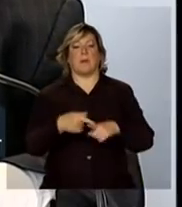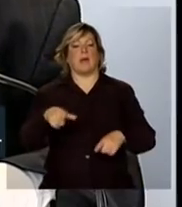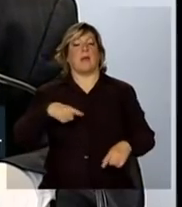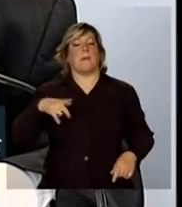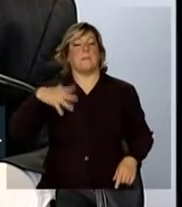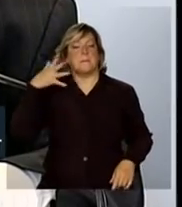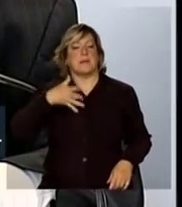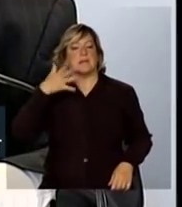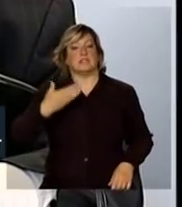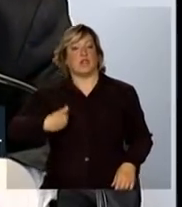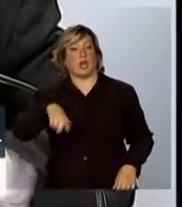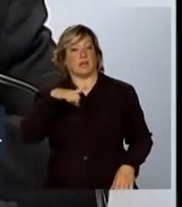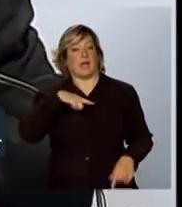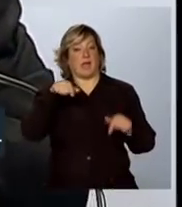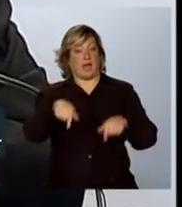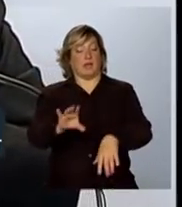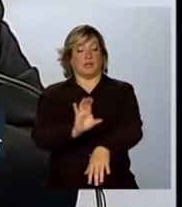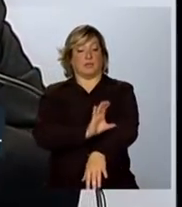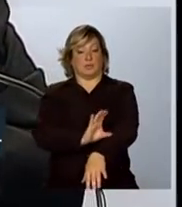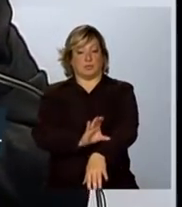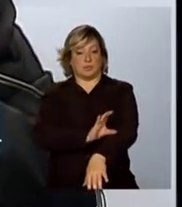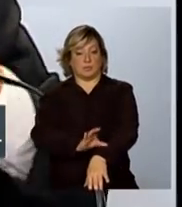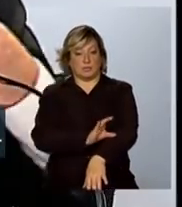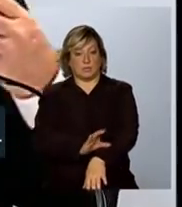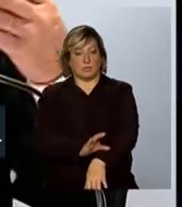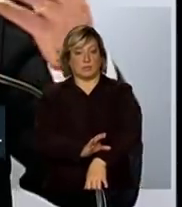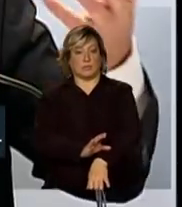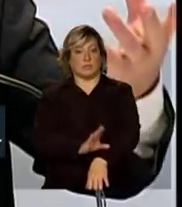nós tivemos nesse curso, tanto do ponto de vista